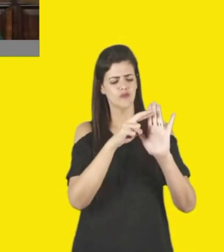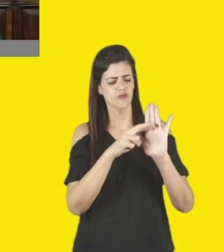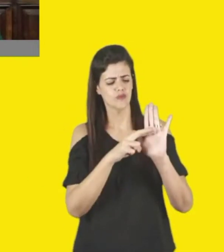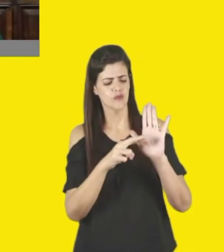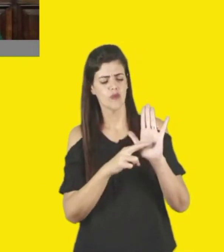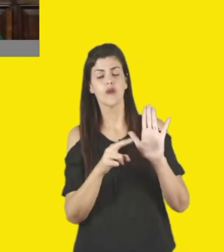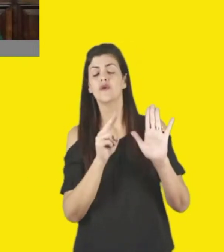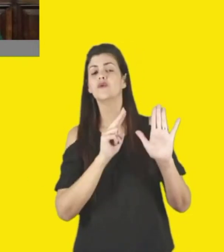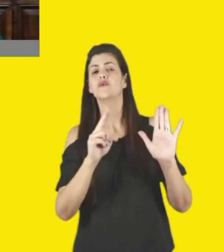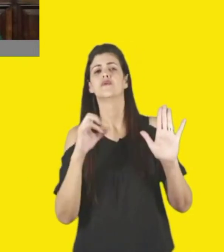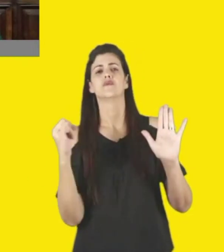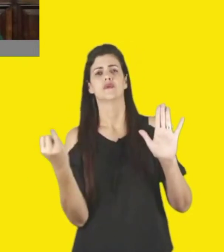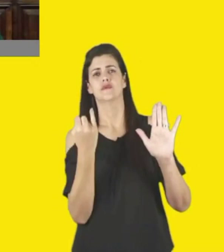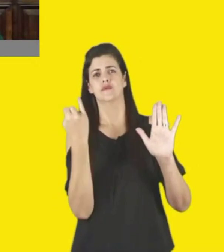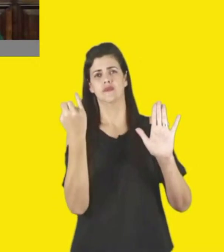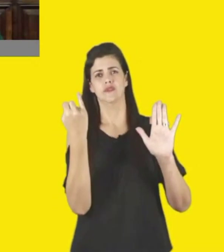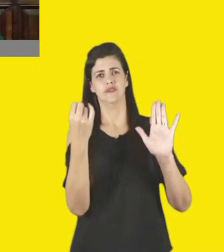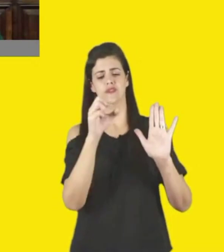uma qualidade,